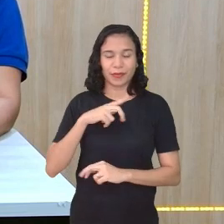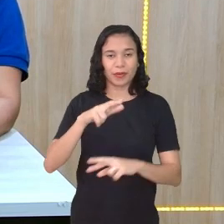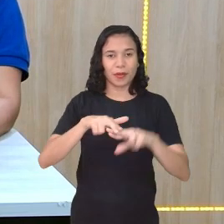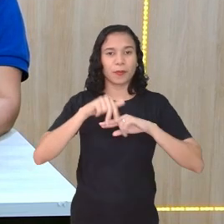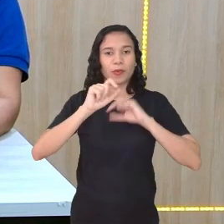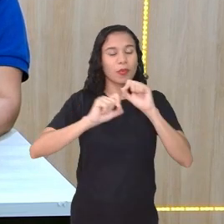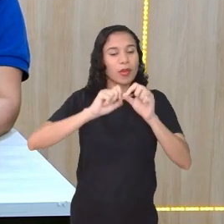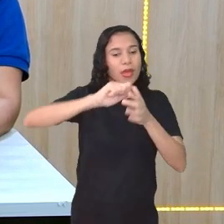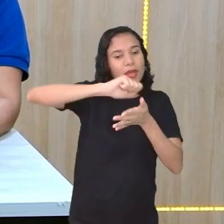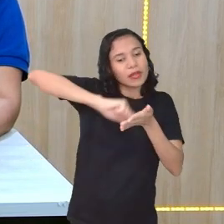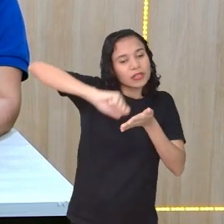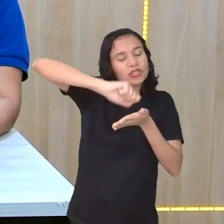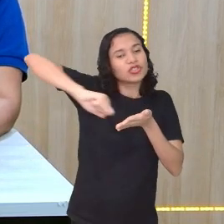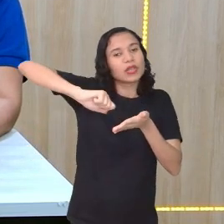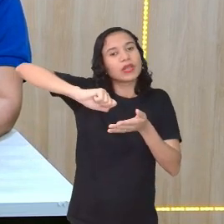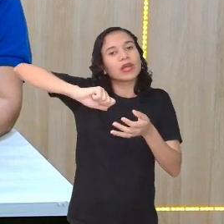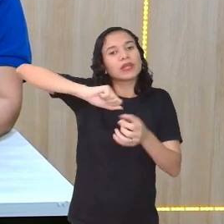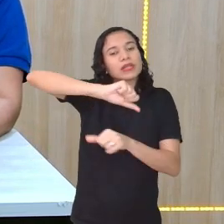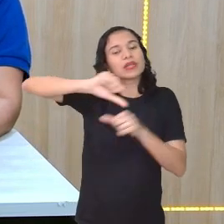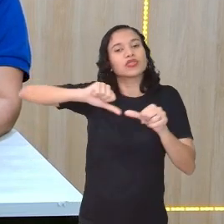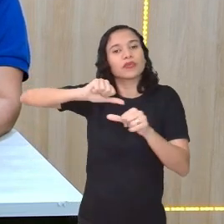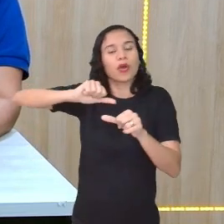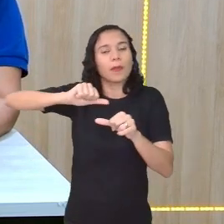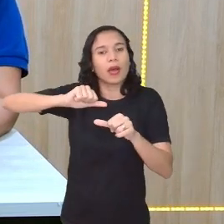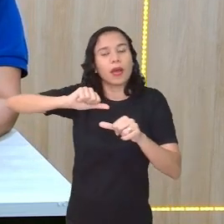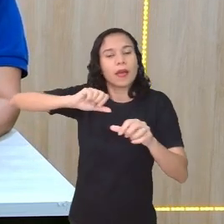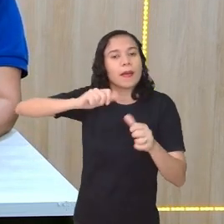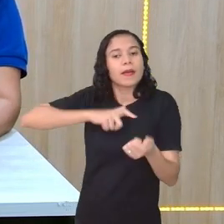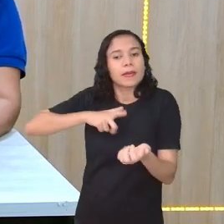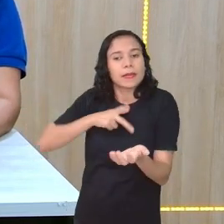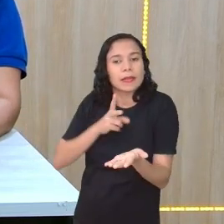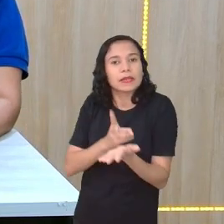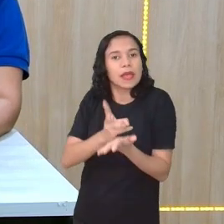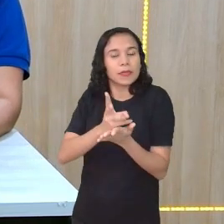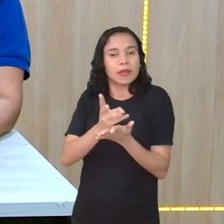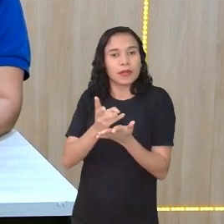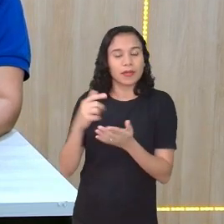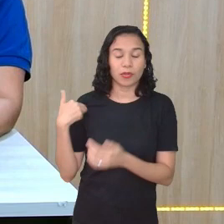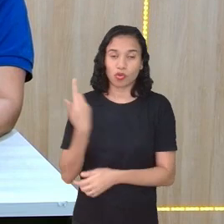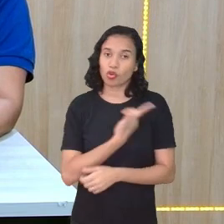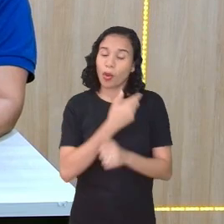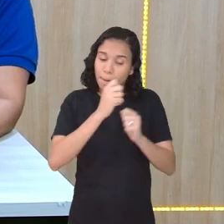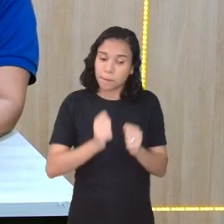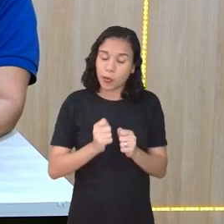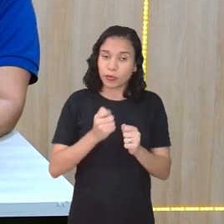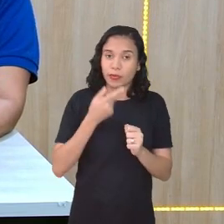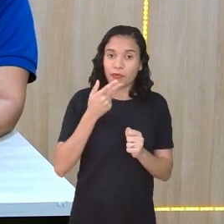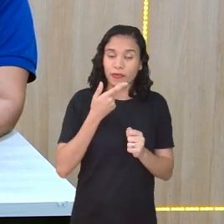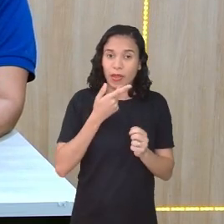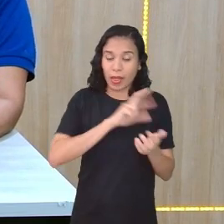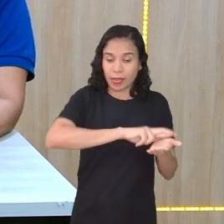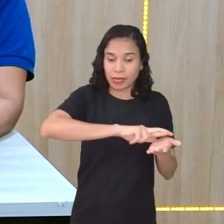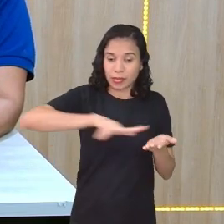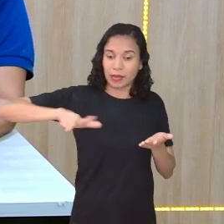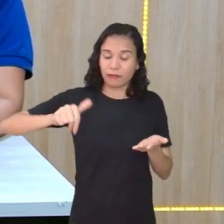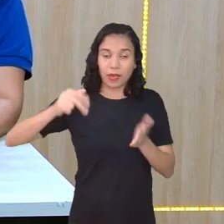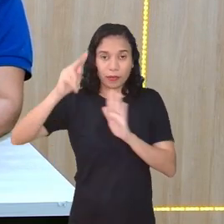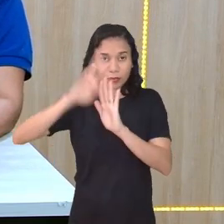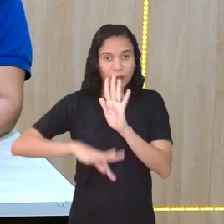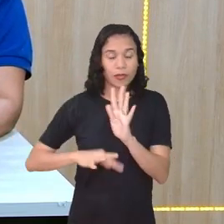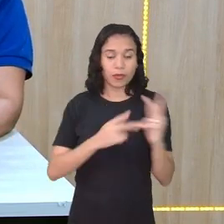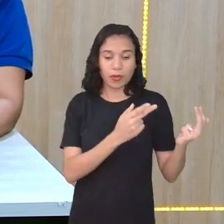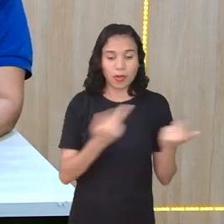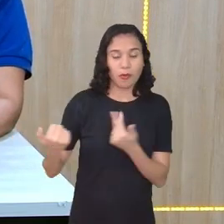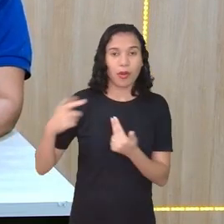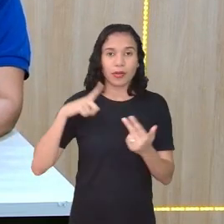Porque a escrita, ela torna estanque, ela torna imutável. A gente está ali e a gente pode repetir de cor o mesmo texto, porque a gente